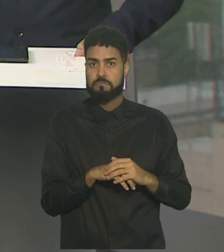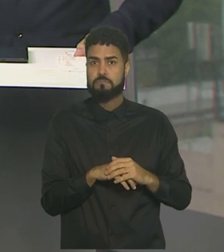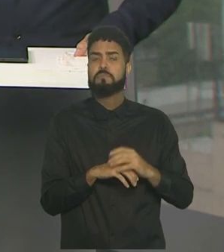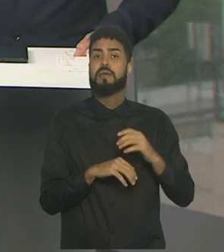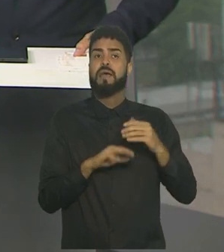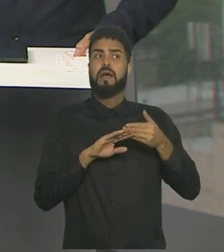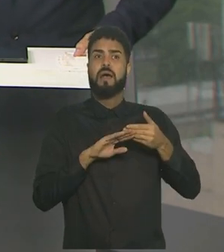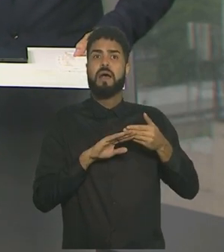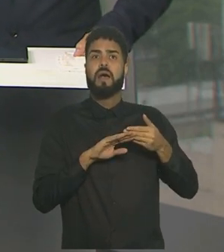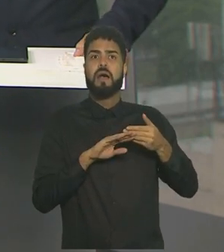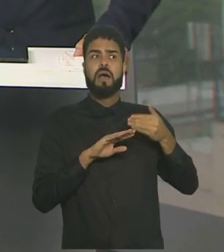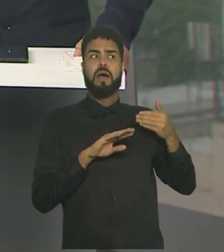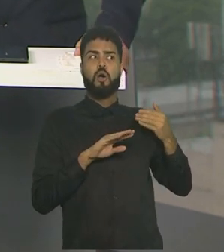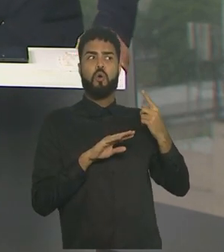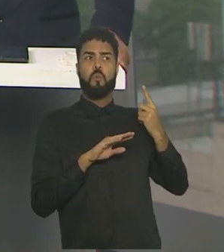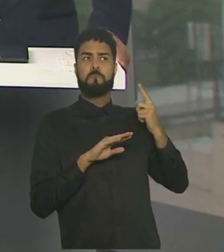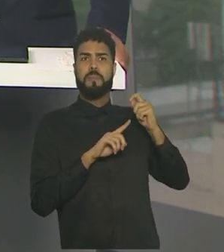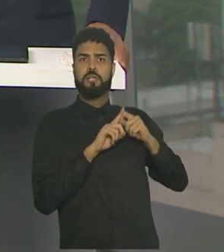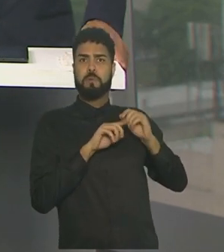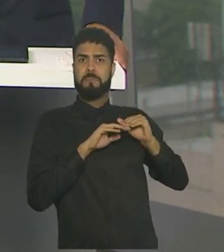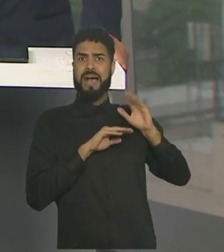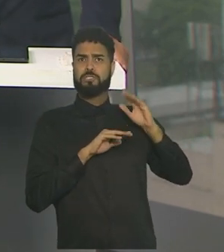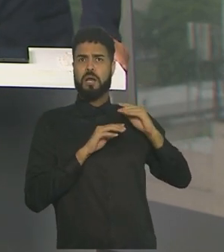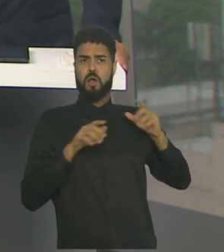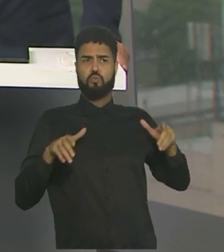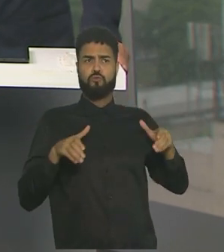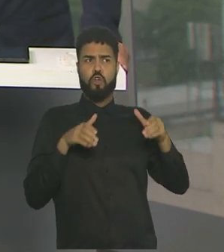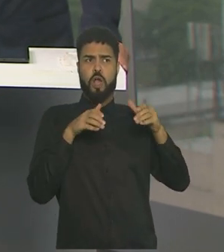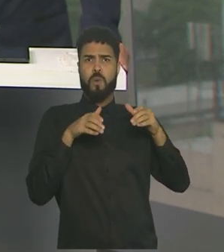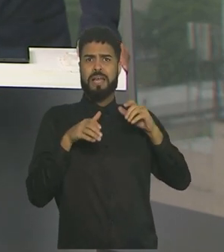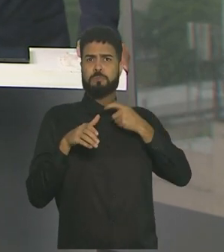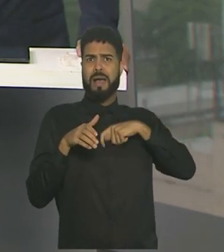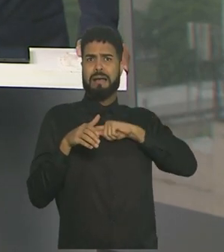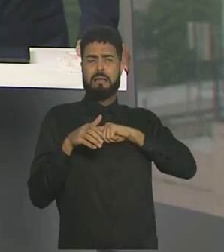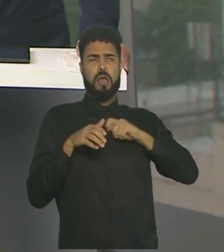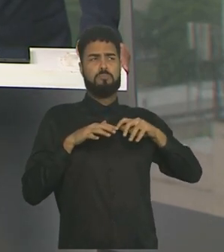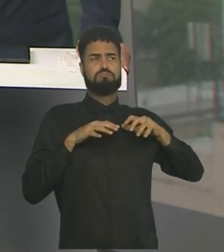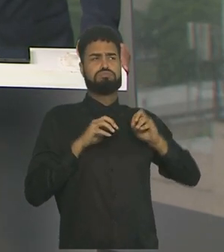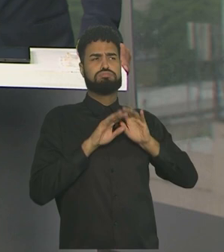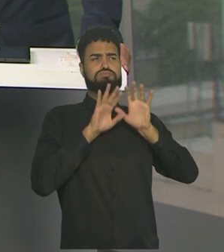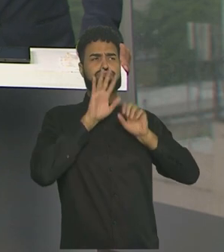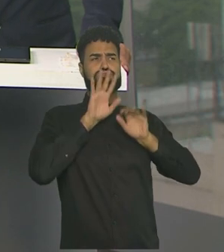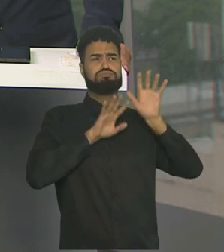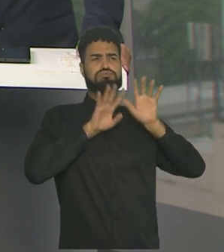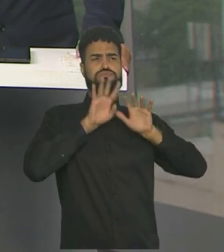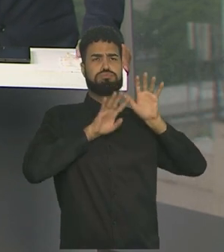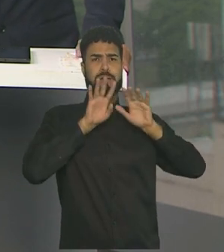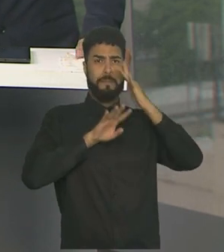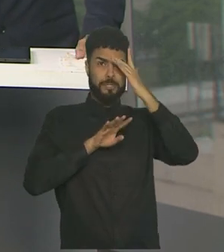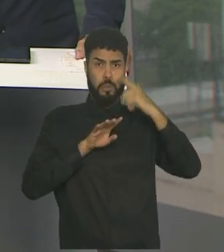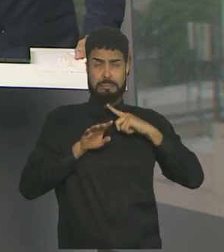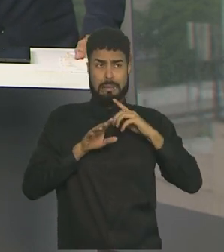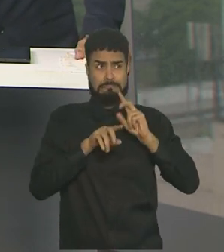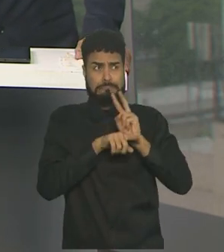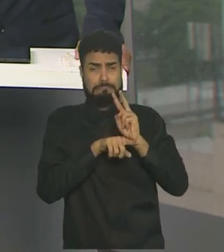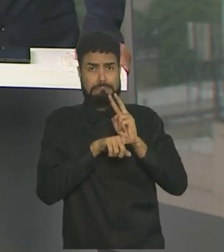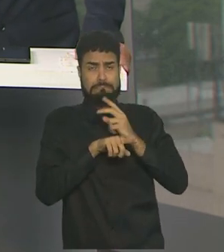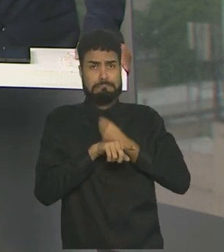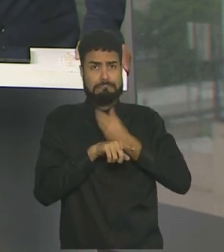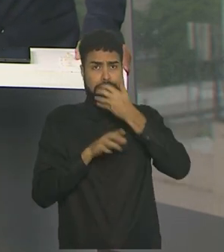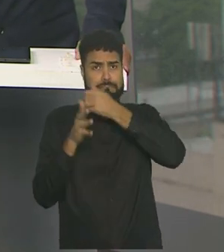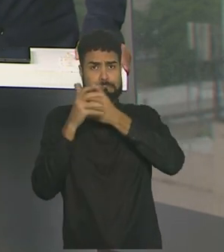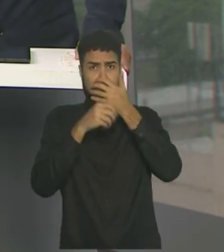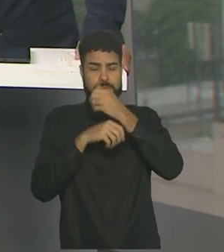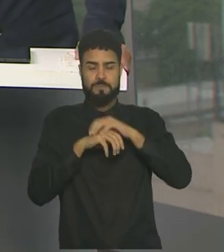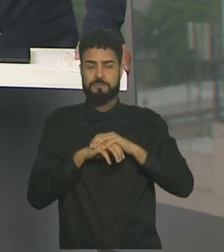Há mais de um mês, o vulcão nas Ilhas Canárias está em erupção. Os desabrigados vivem de forma improvisada. O